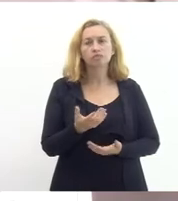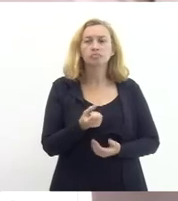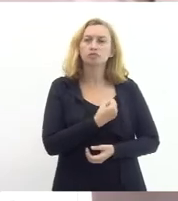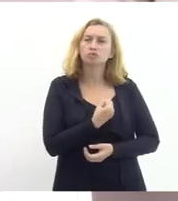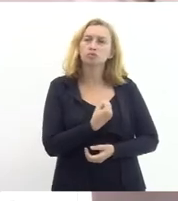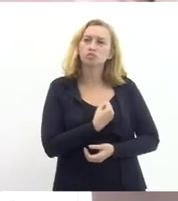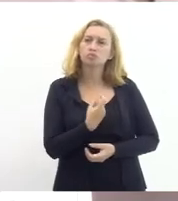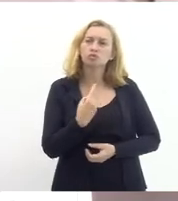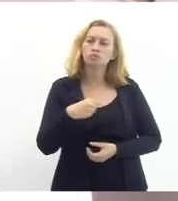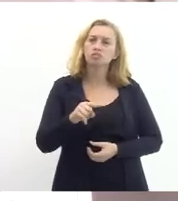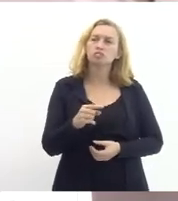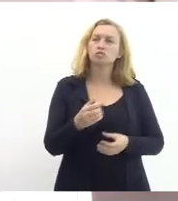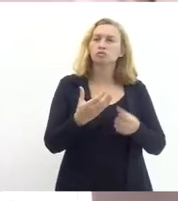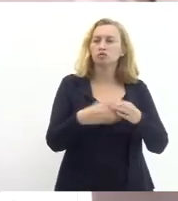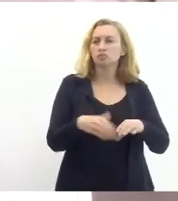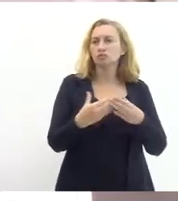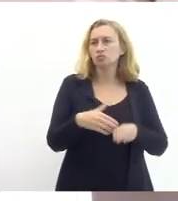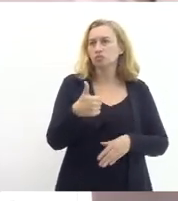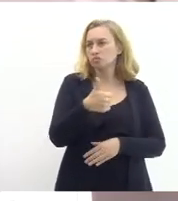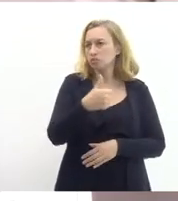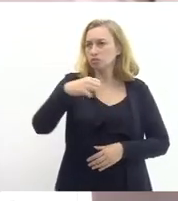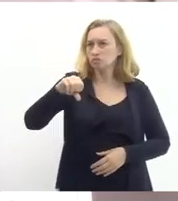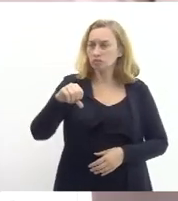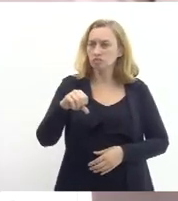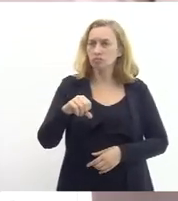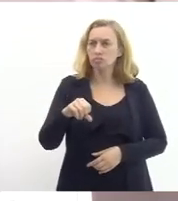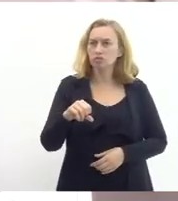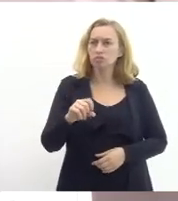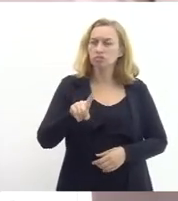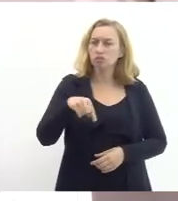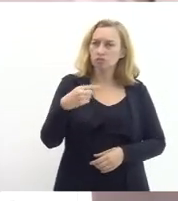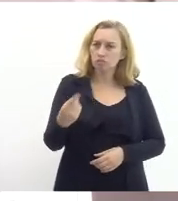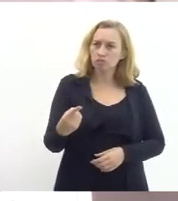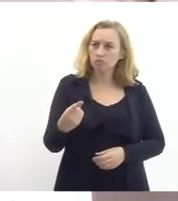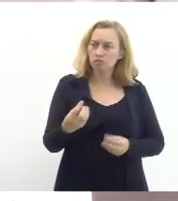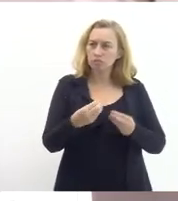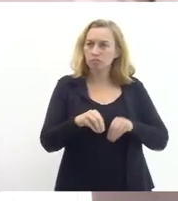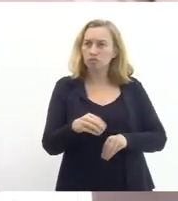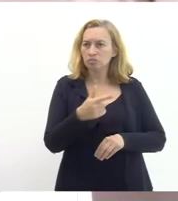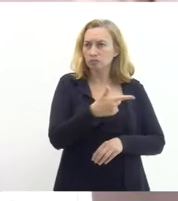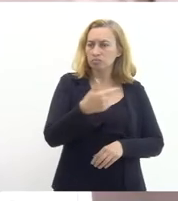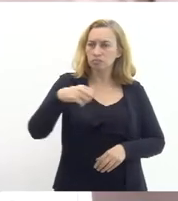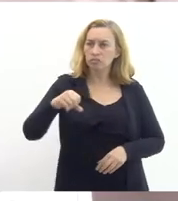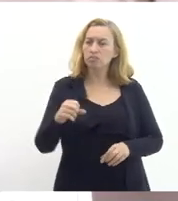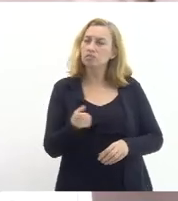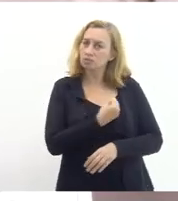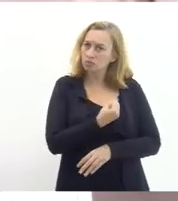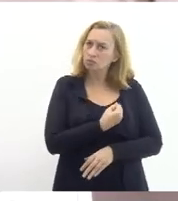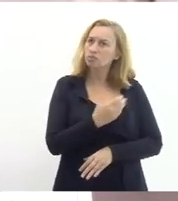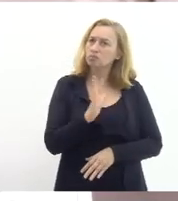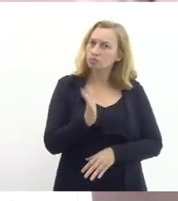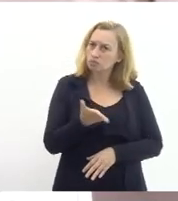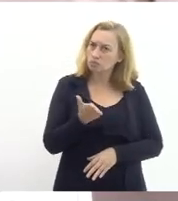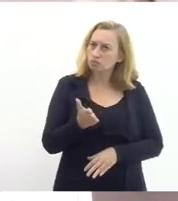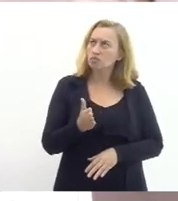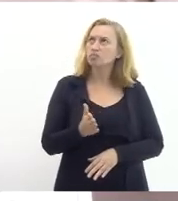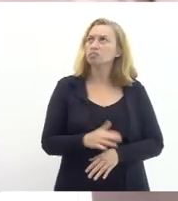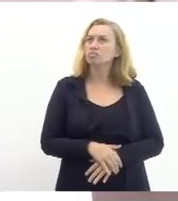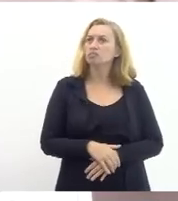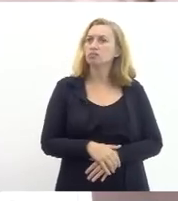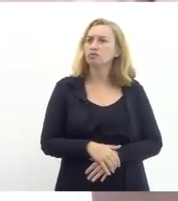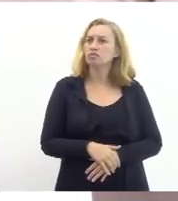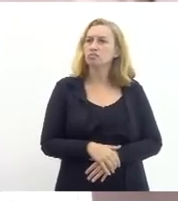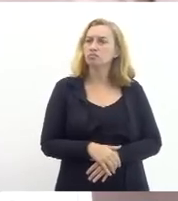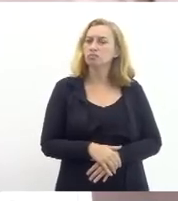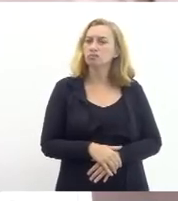concurso de 2019 logo eles foram aferidos antes de 2019 então esses números além deles estarem